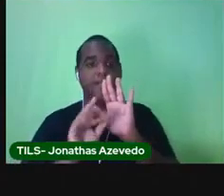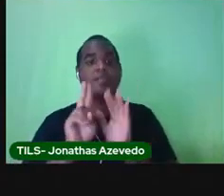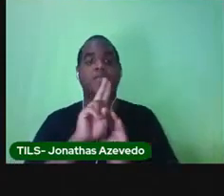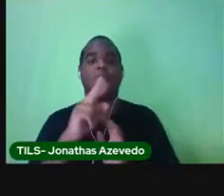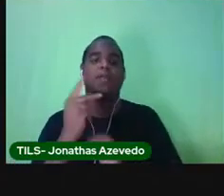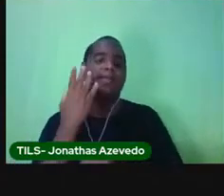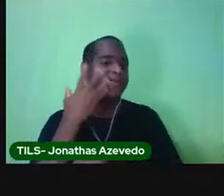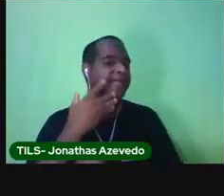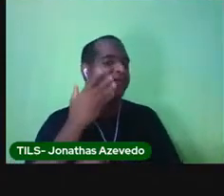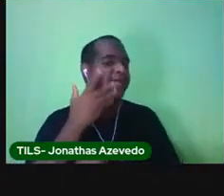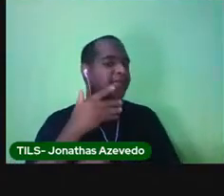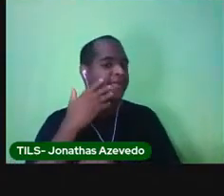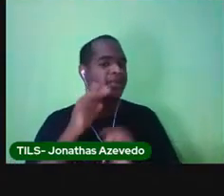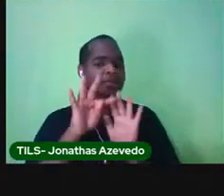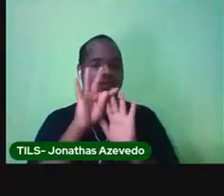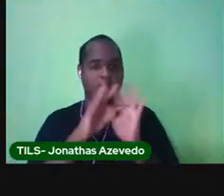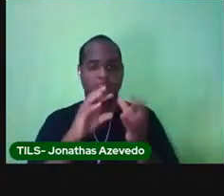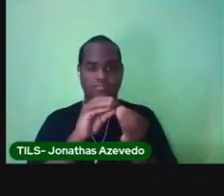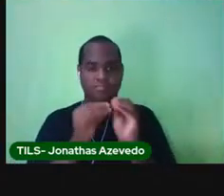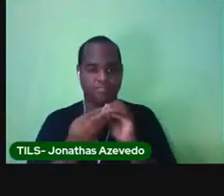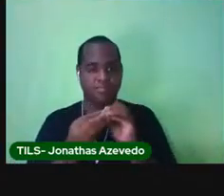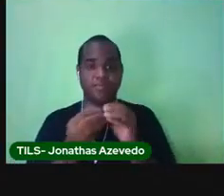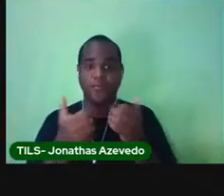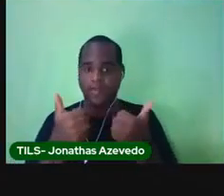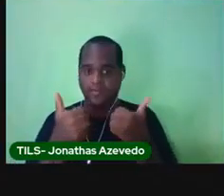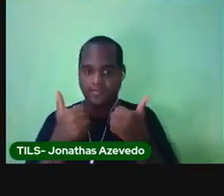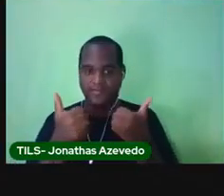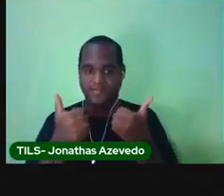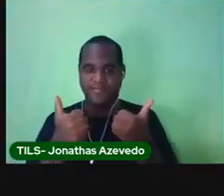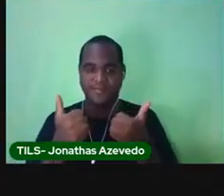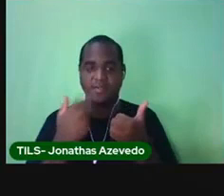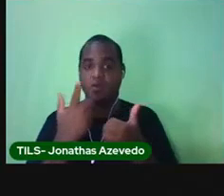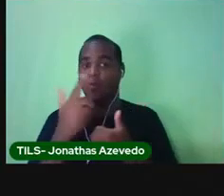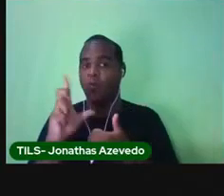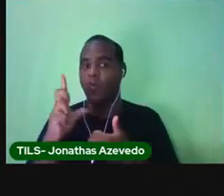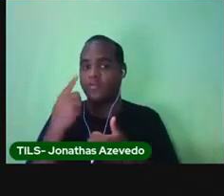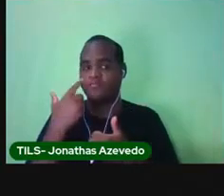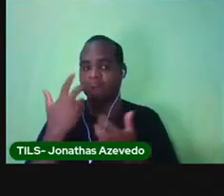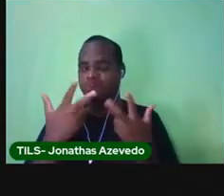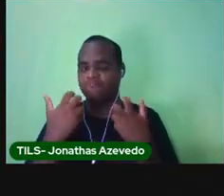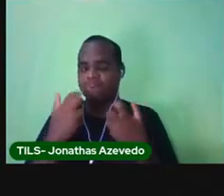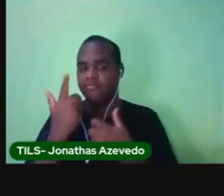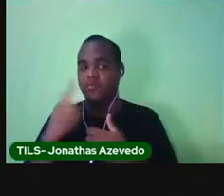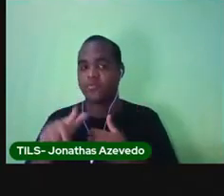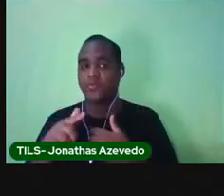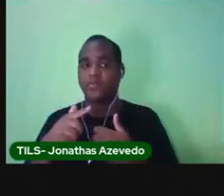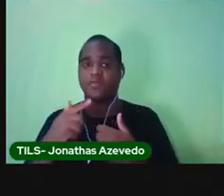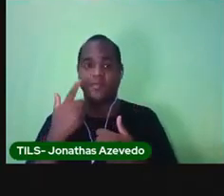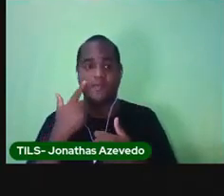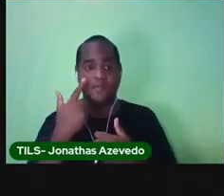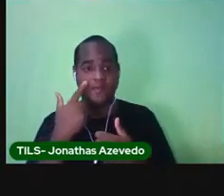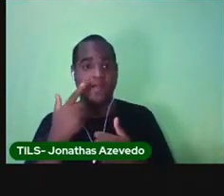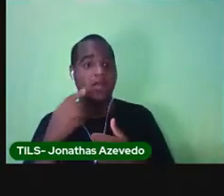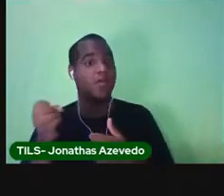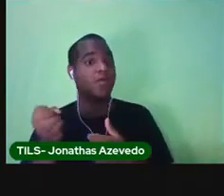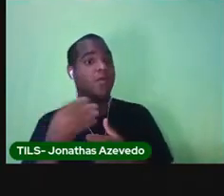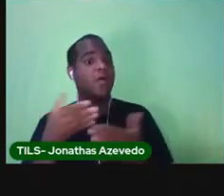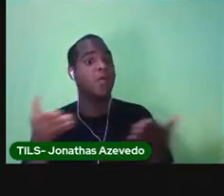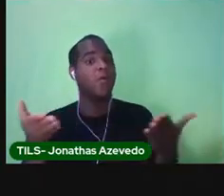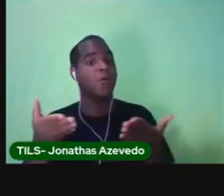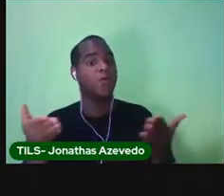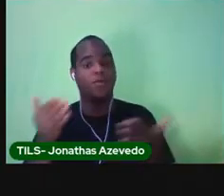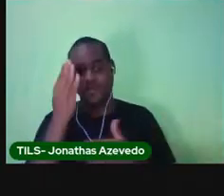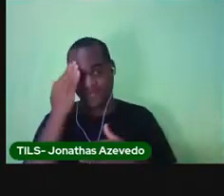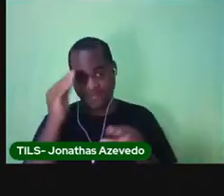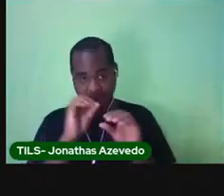que aparecem no bilhete. A prova vai fazer outra revisão para o pessoal que começou a aula hoje entender